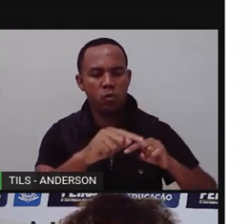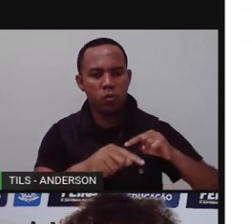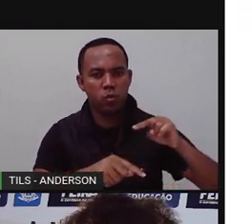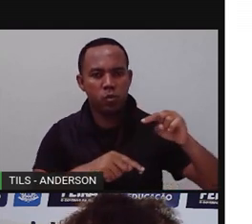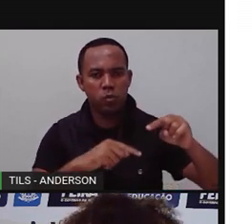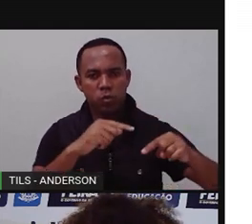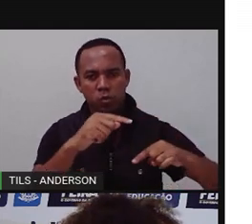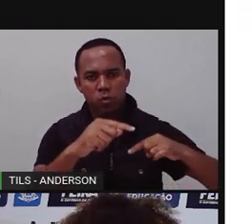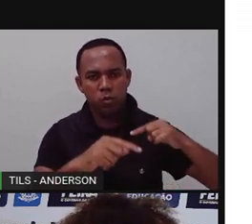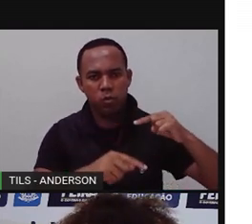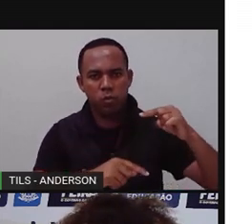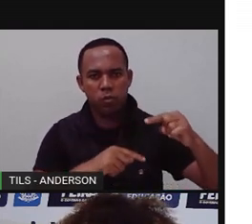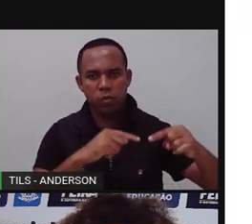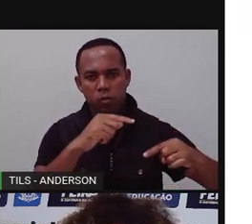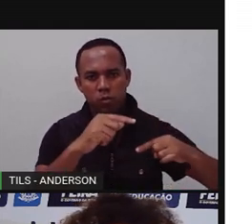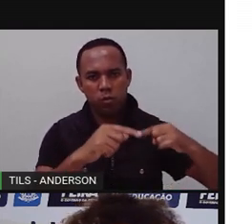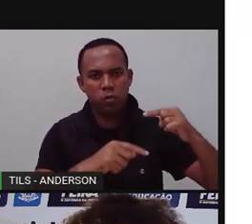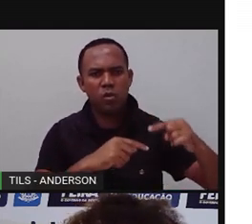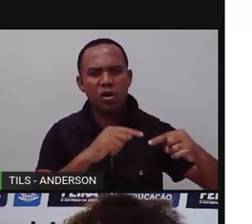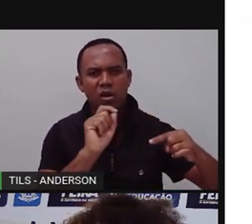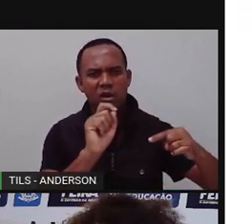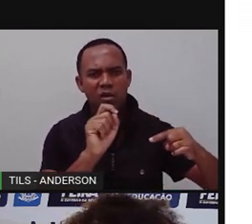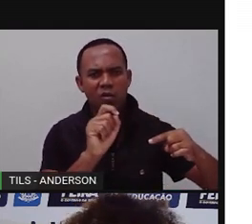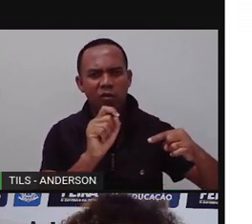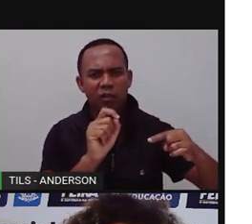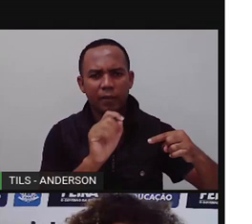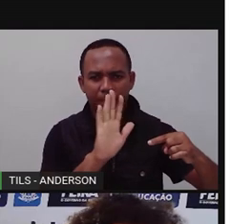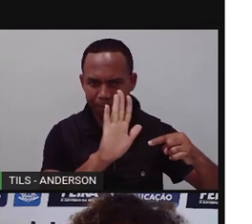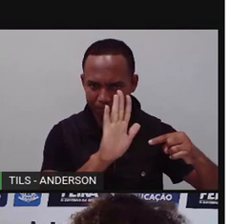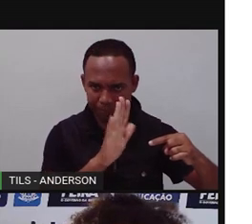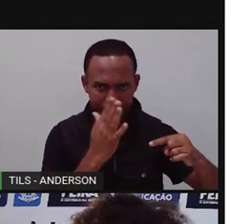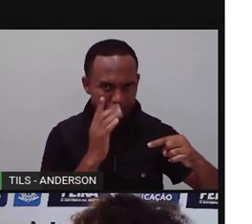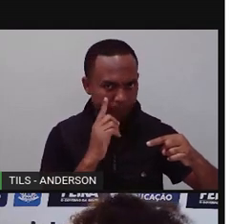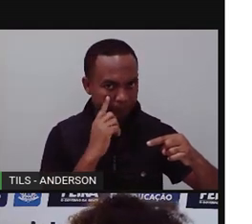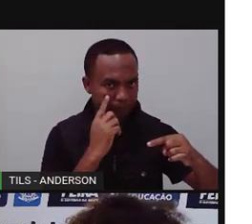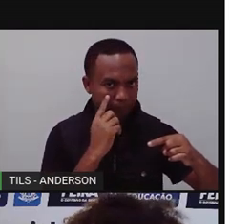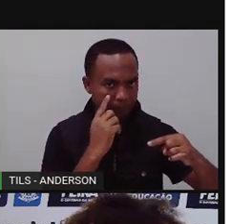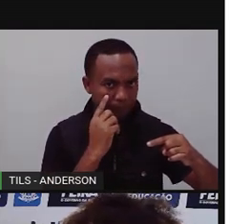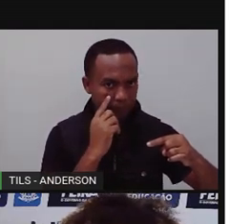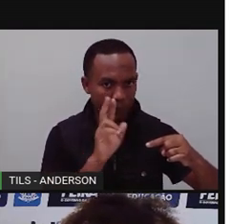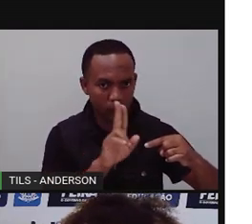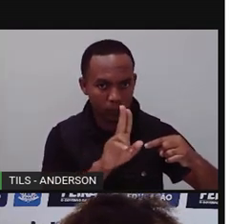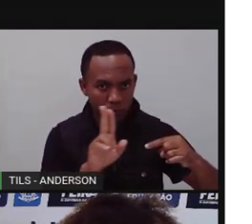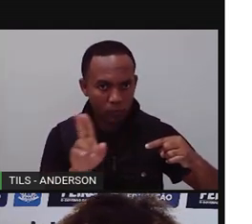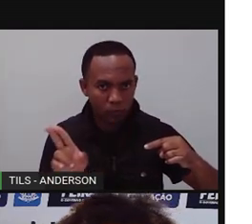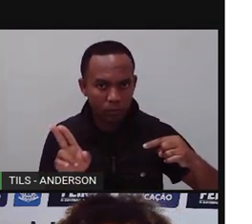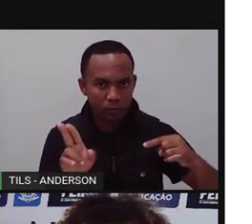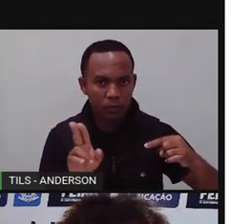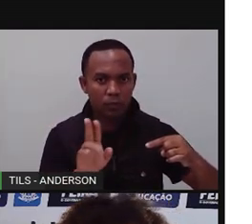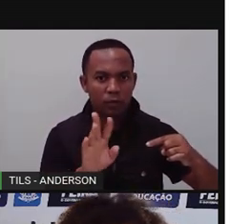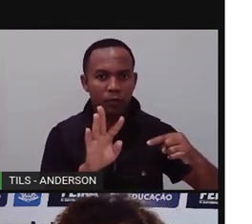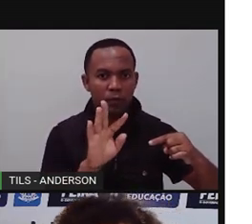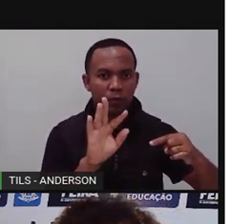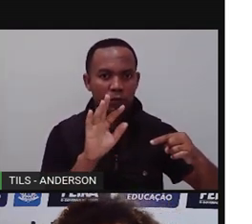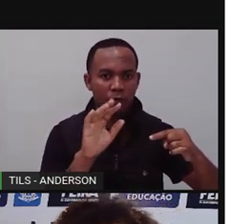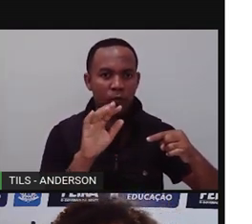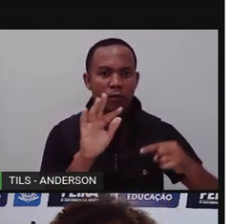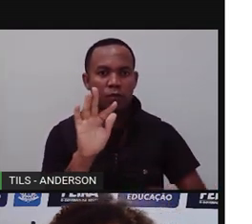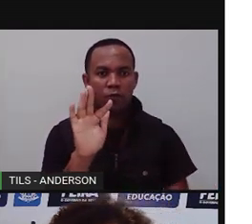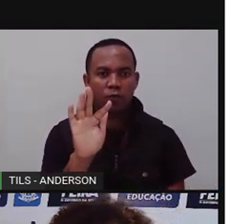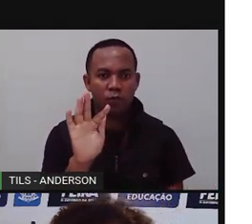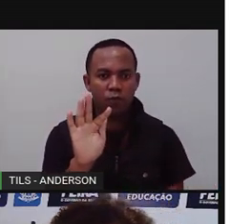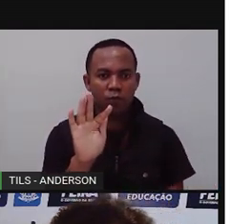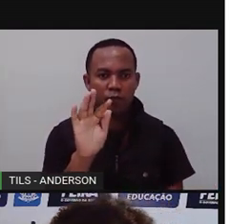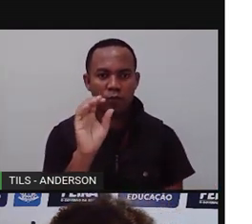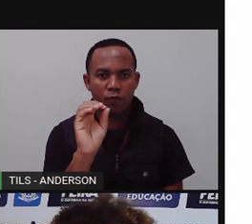ficar ao sol? A plantinha precisava de luz solar. A Pró falou sobre o pezinho de feijão, tudo isso. Pronto. É